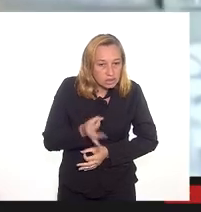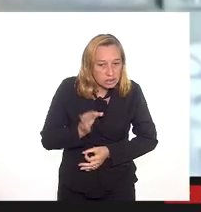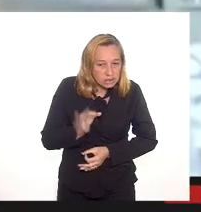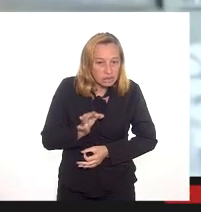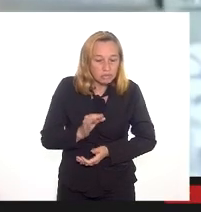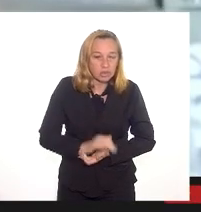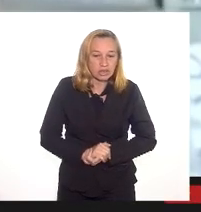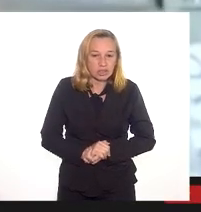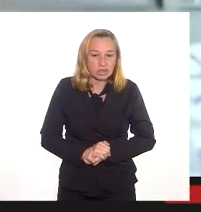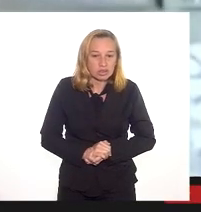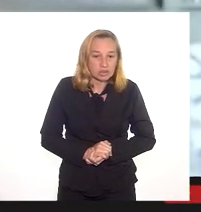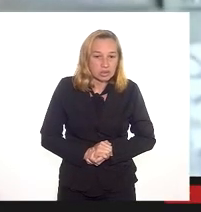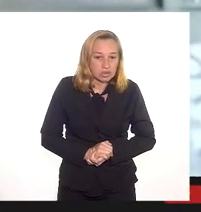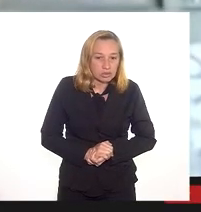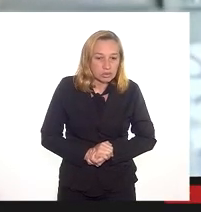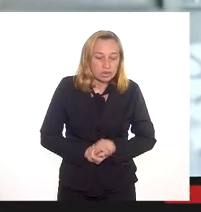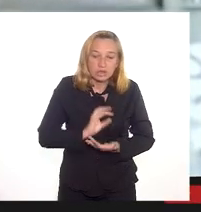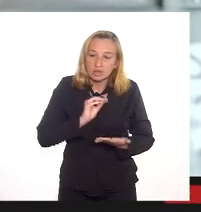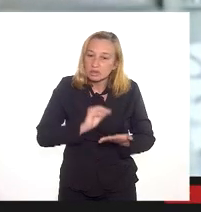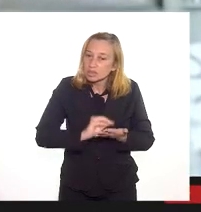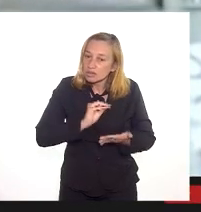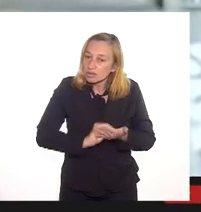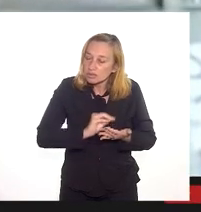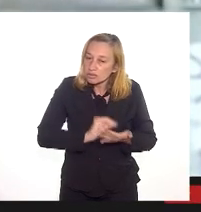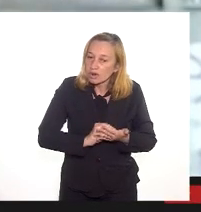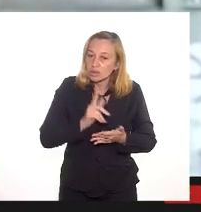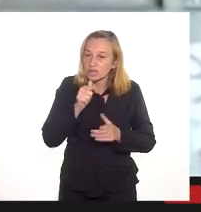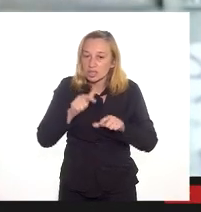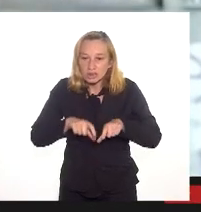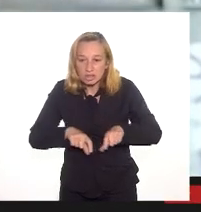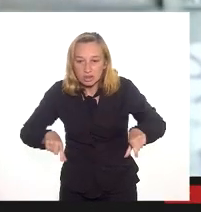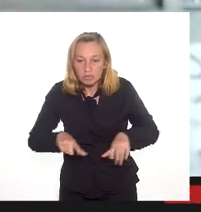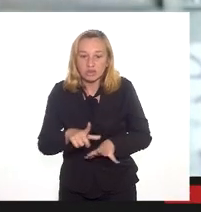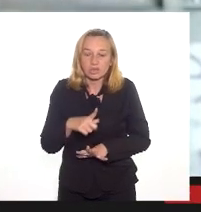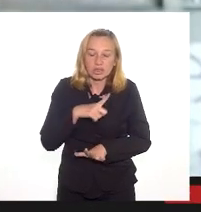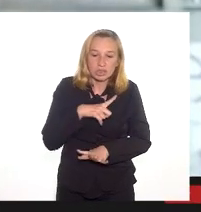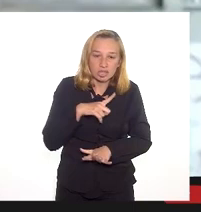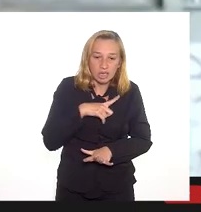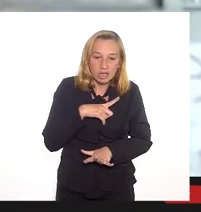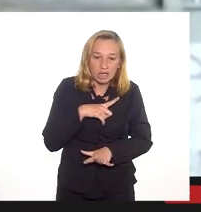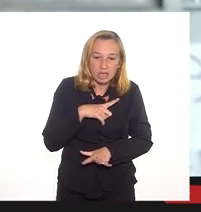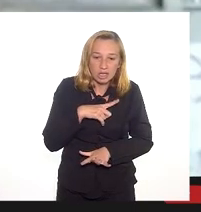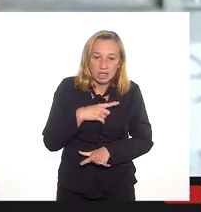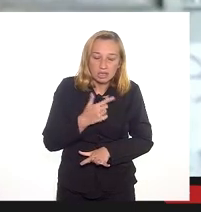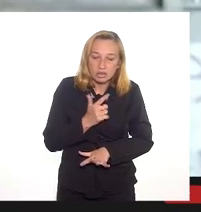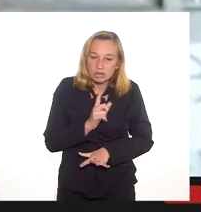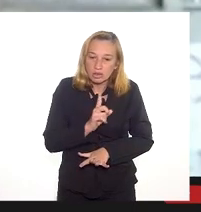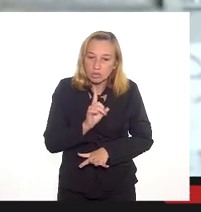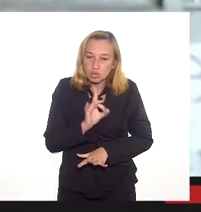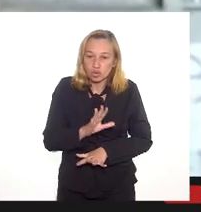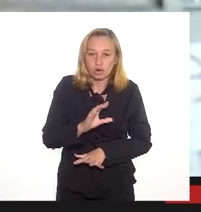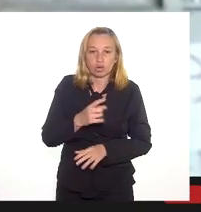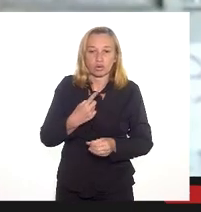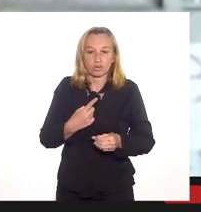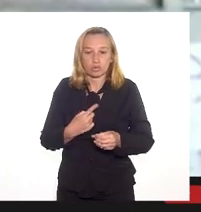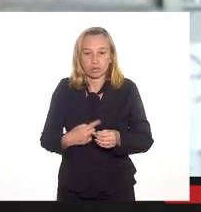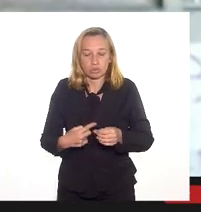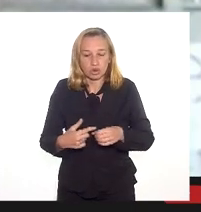conta da falta de saneamento que existe não só no município de Caxias